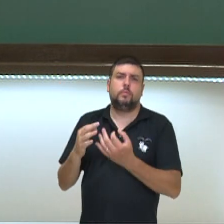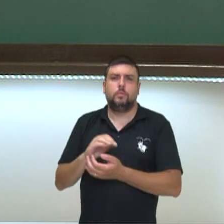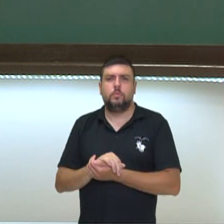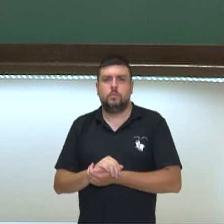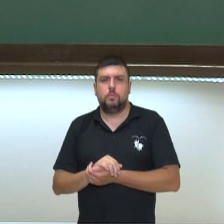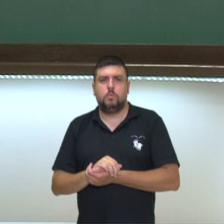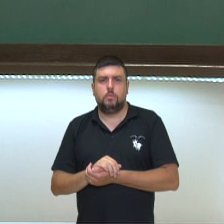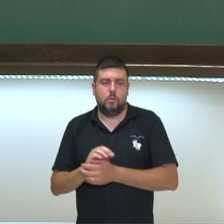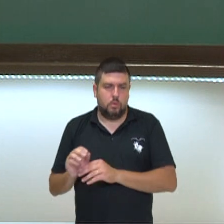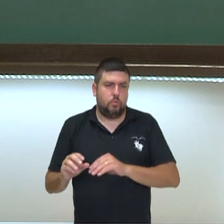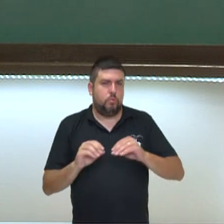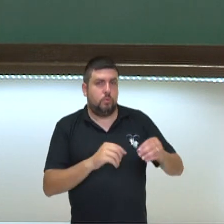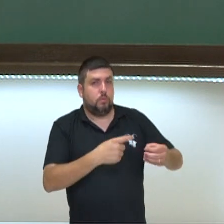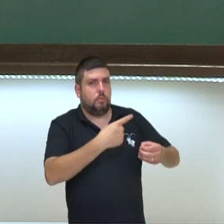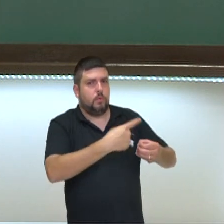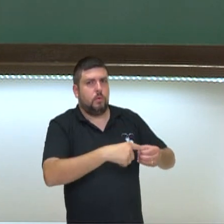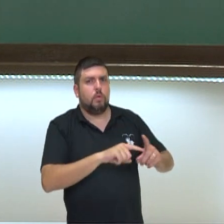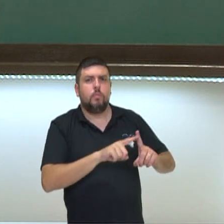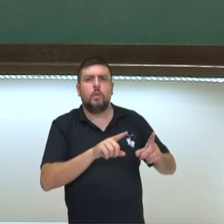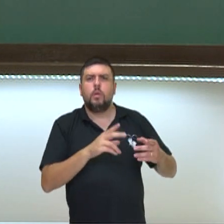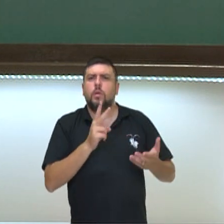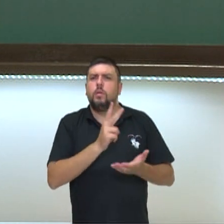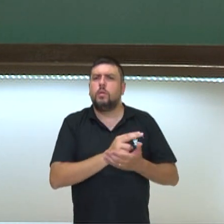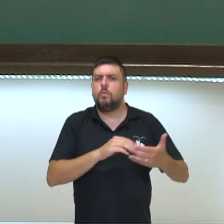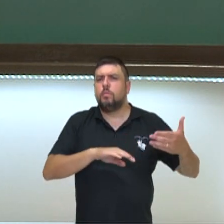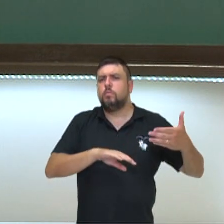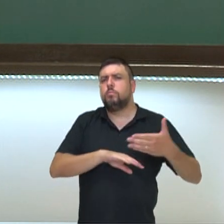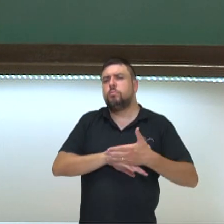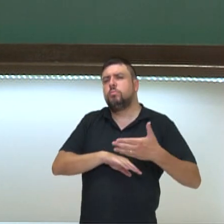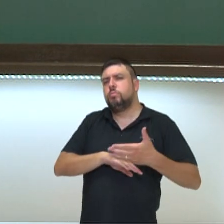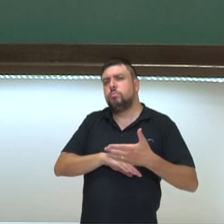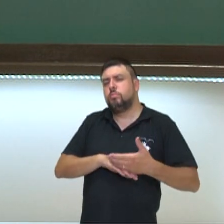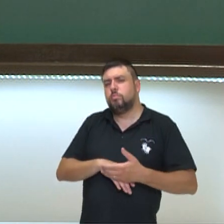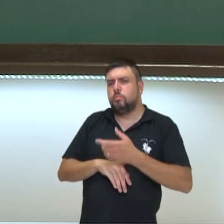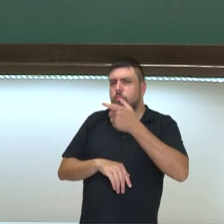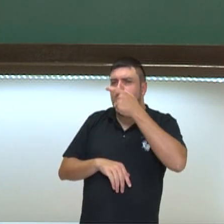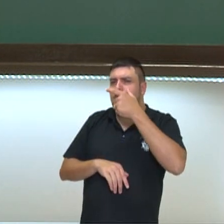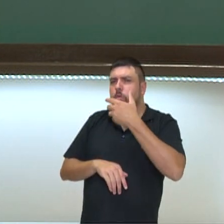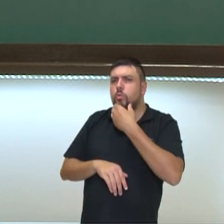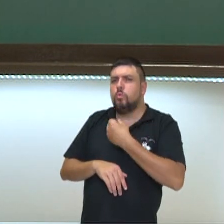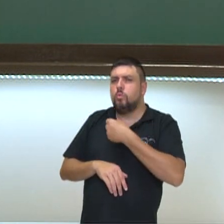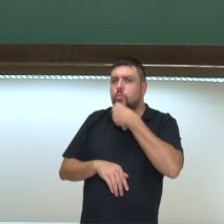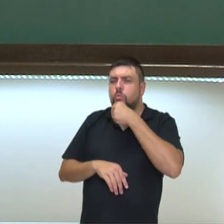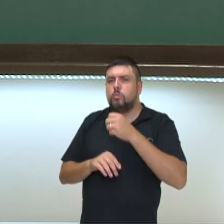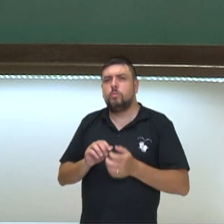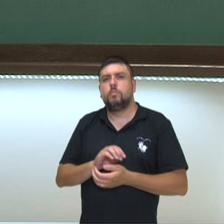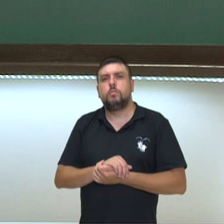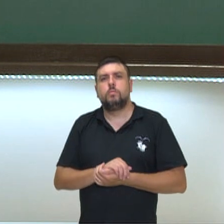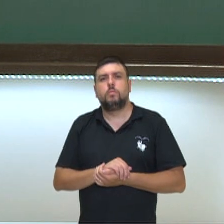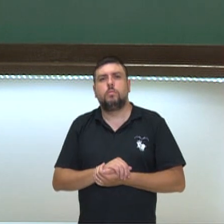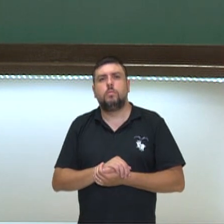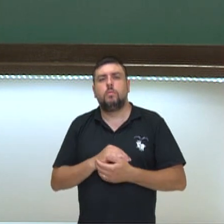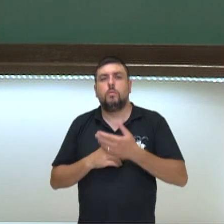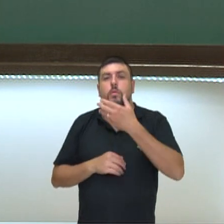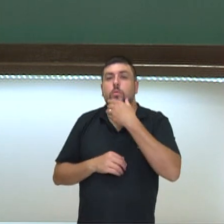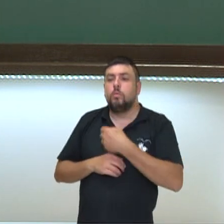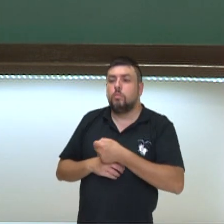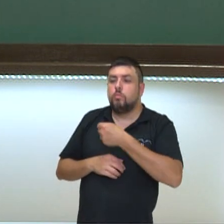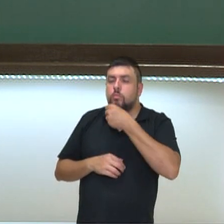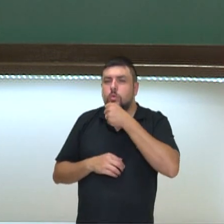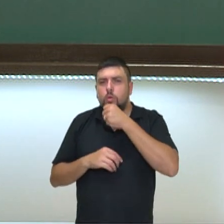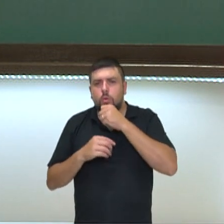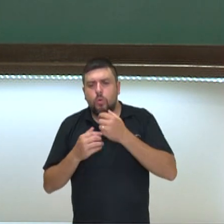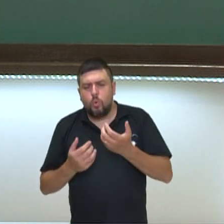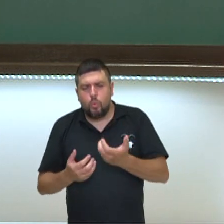cidade, mas sempre voltava a visitar o seu avô. Numa dessas visitas, o avô contava história na beira do fogo